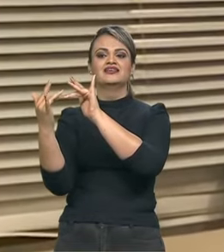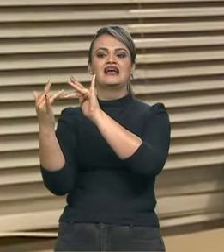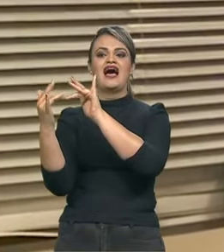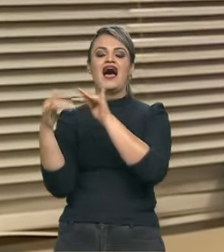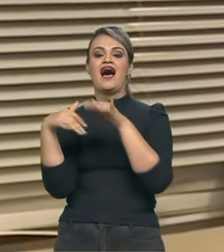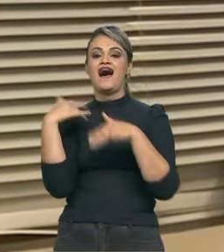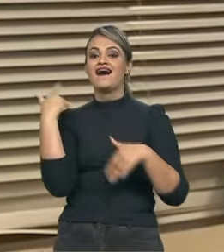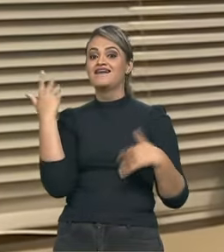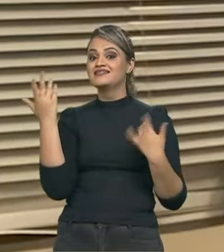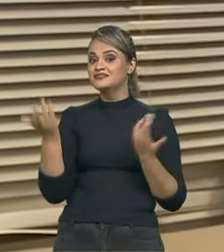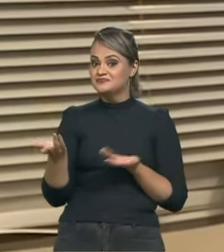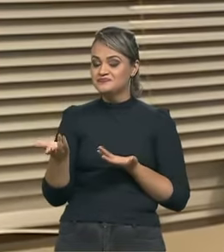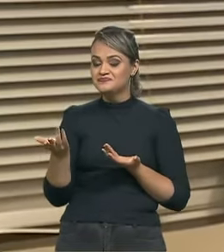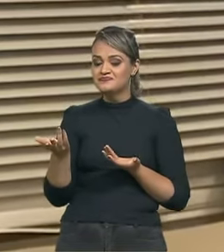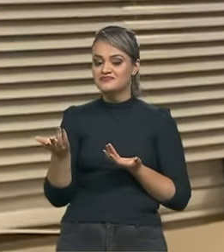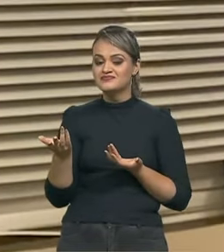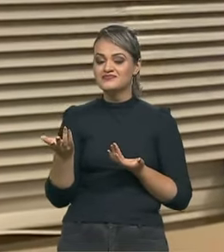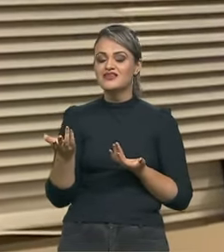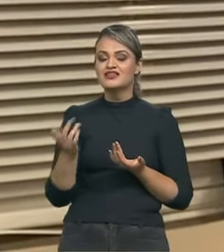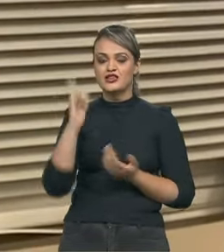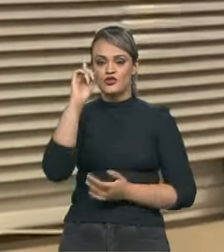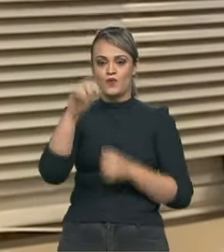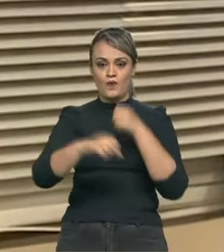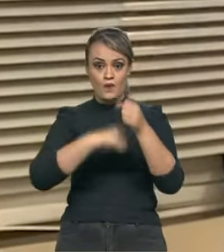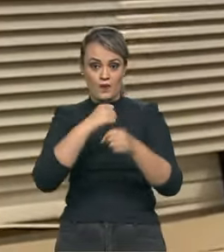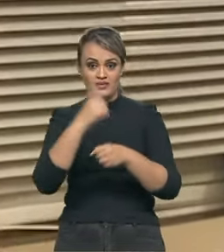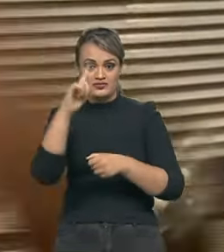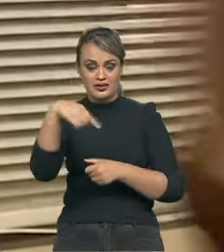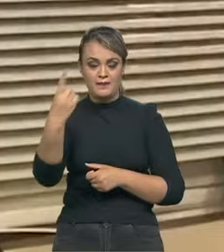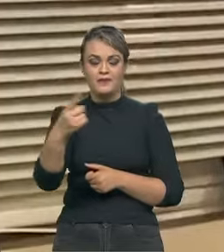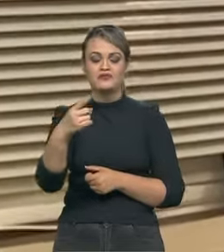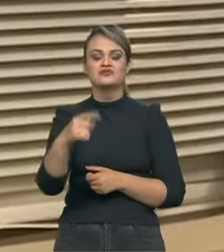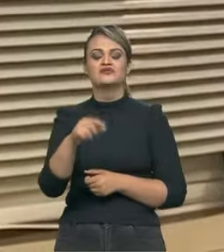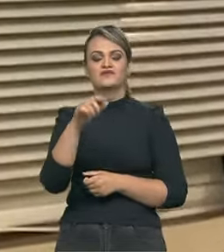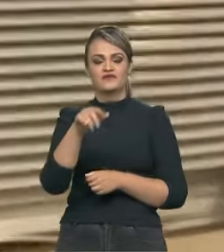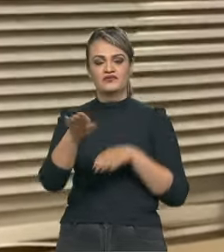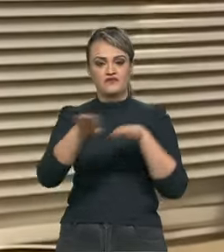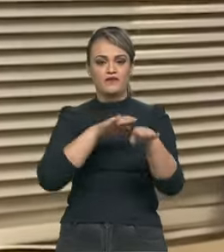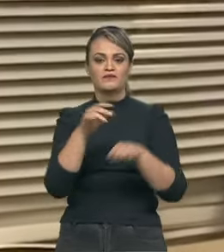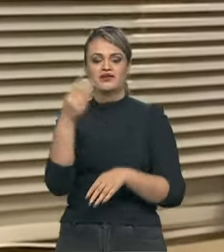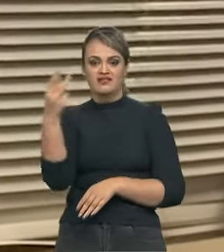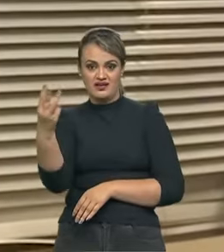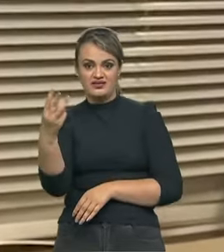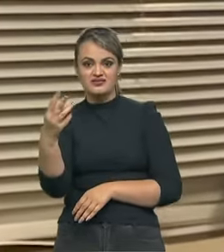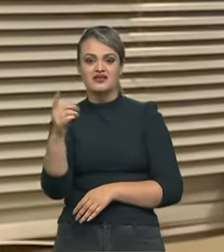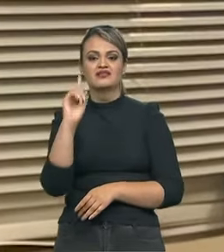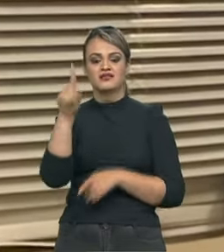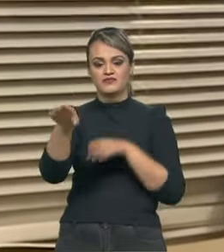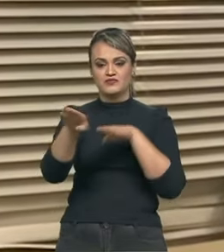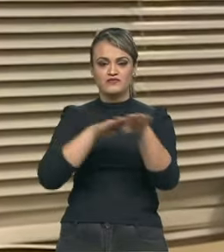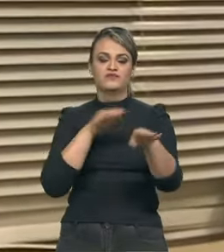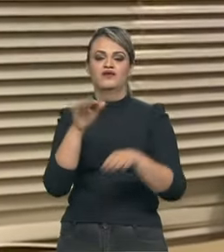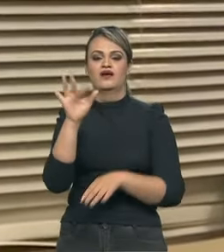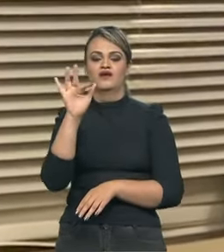E aí, ano seguinte eu fiz Fórmula 3 e já no outro ano eu fui para a Fórmula 1.